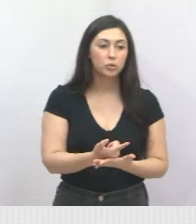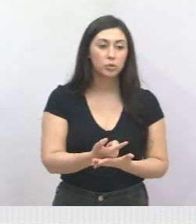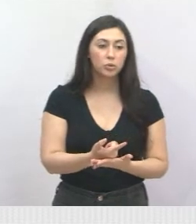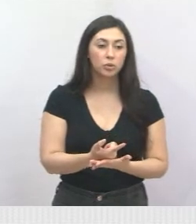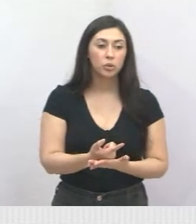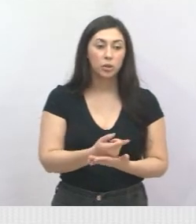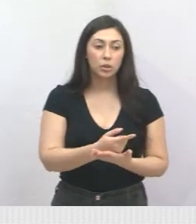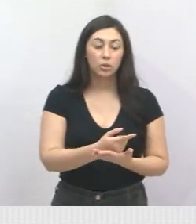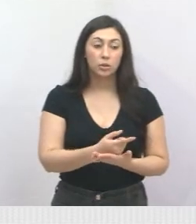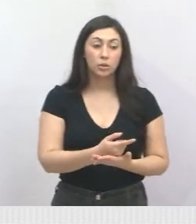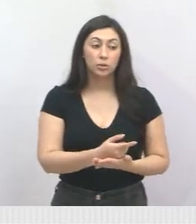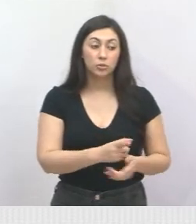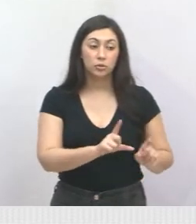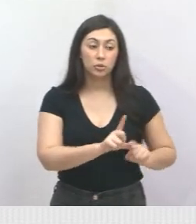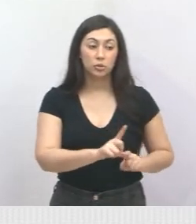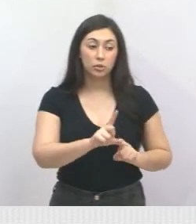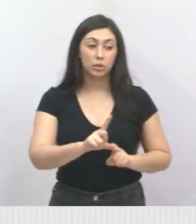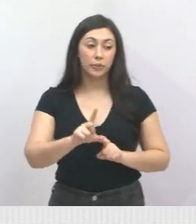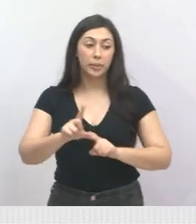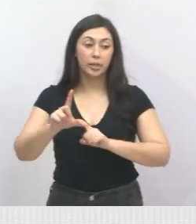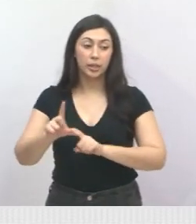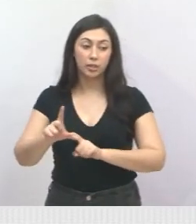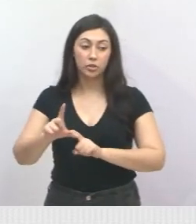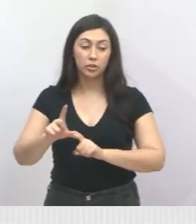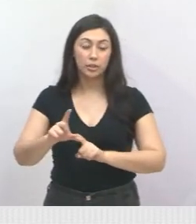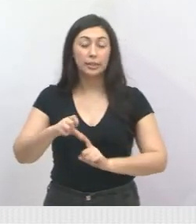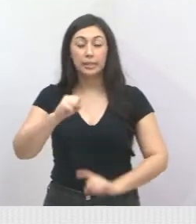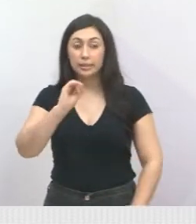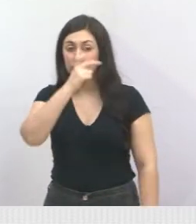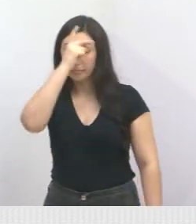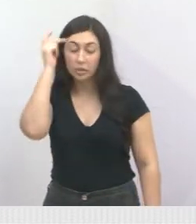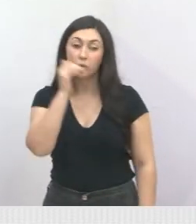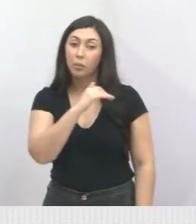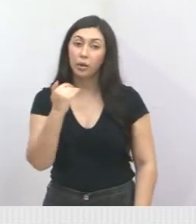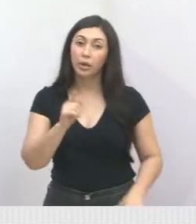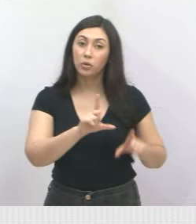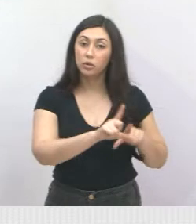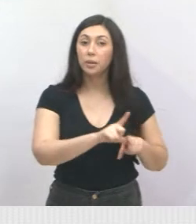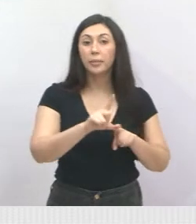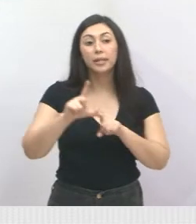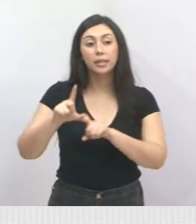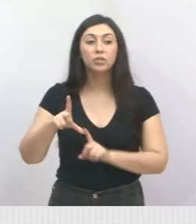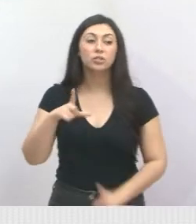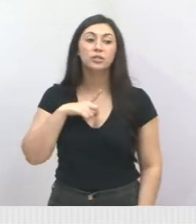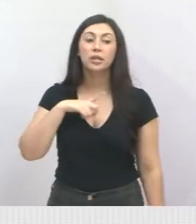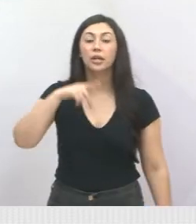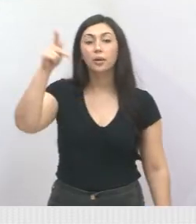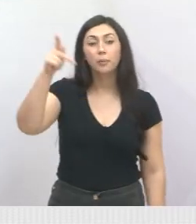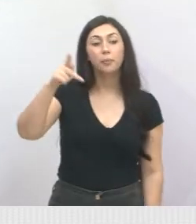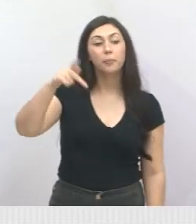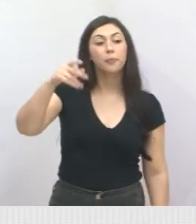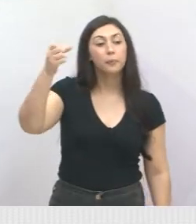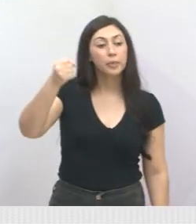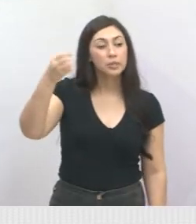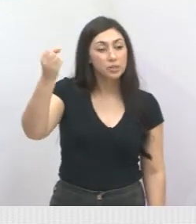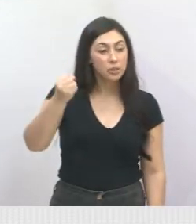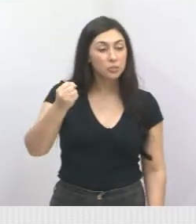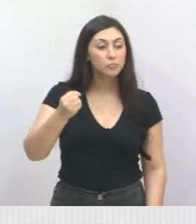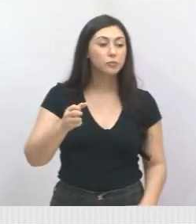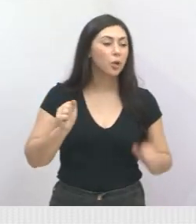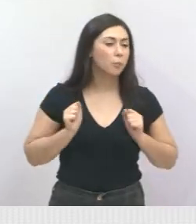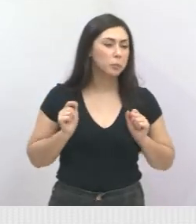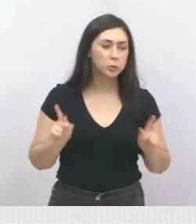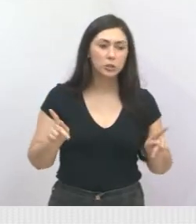dependentes, caso esse trabalhador venha a óbito, possa usufruir desse benefício previdenciário. O